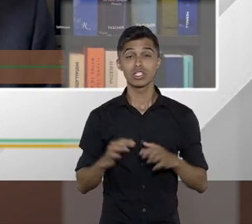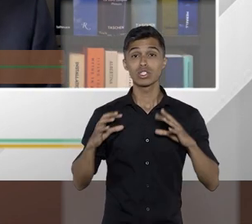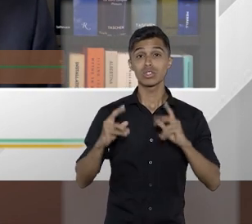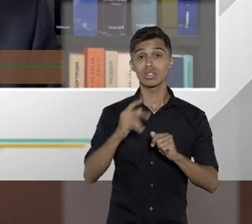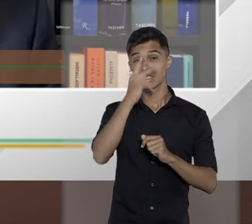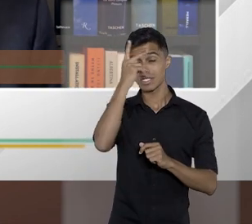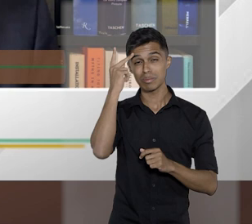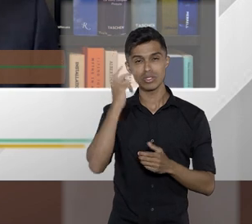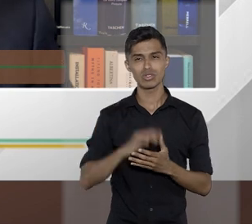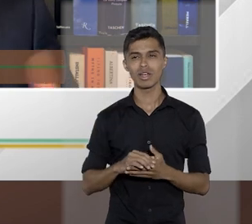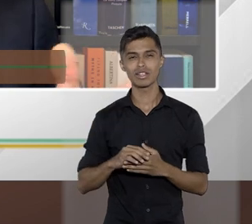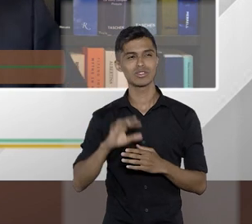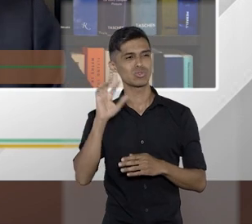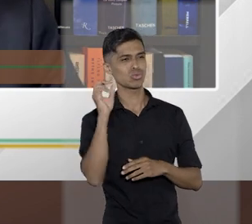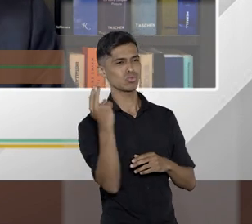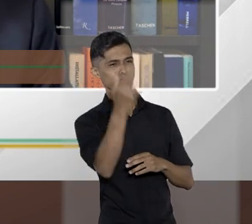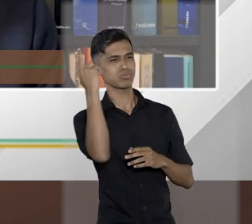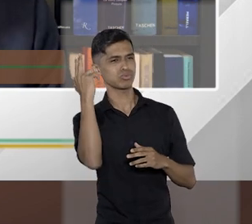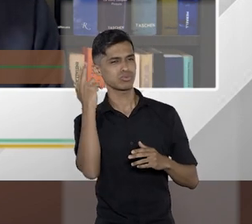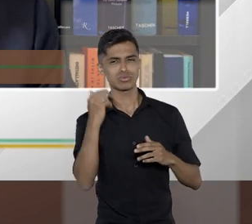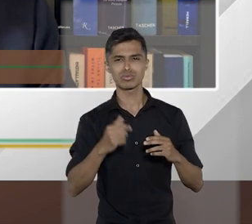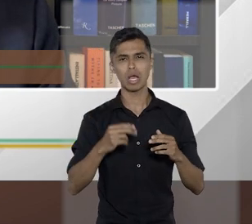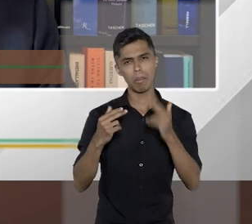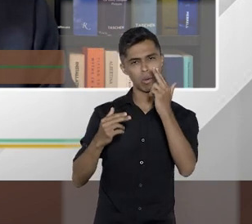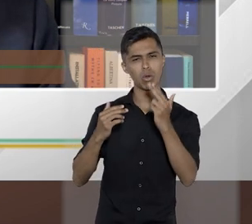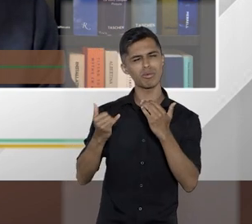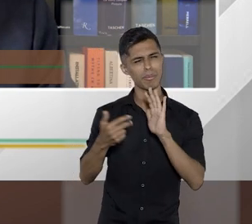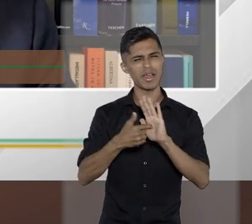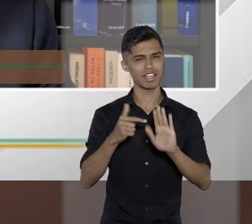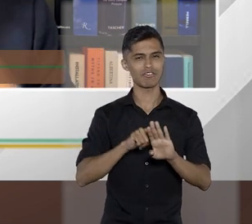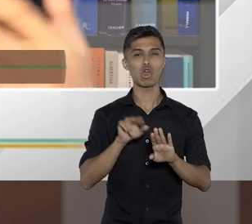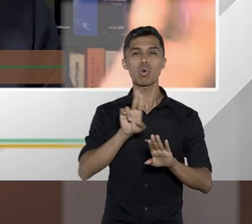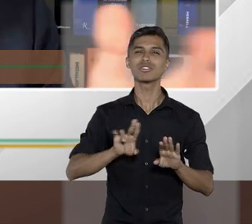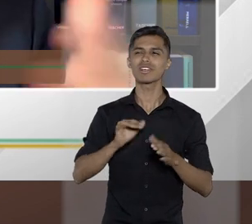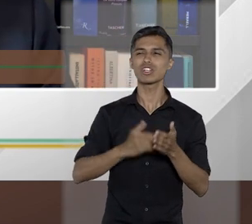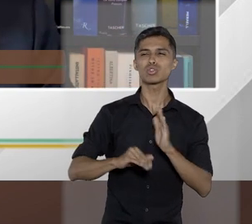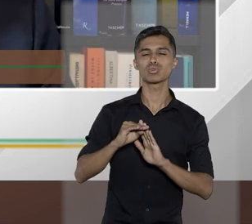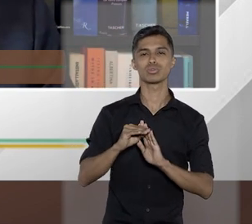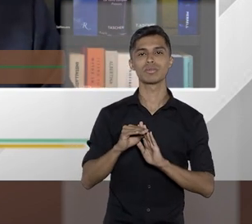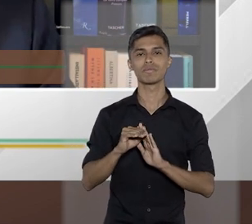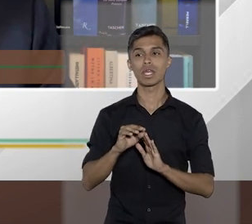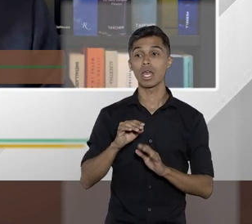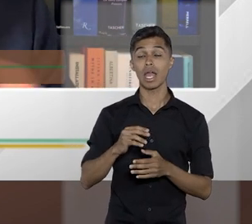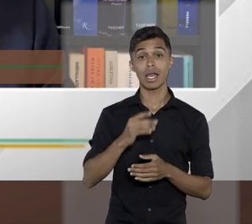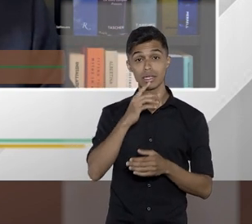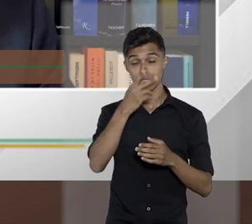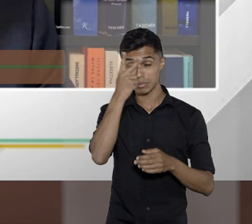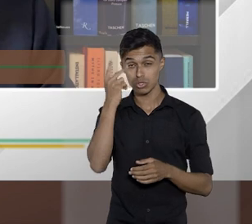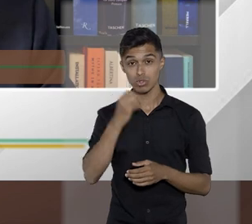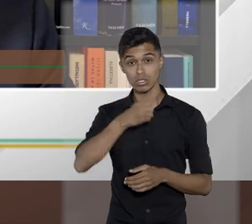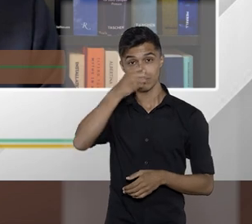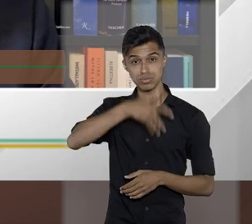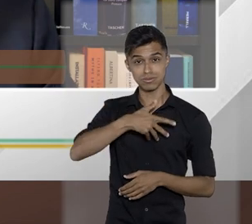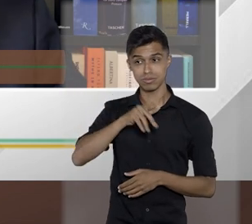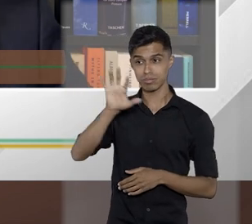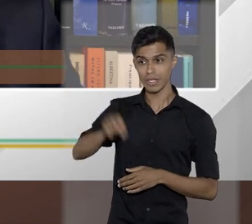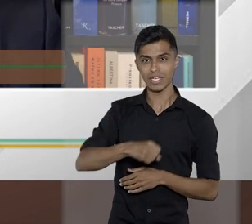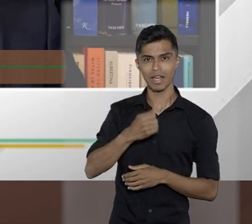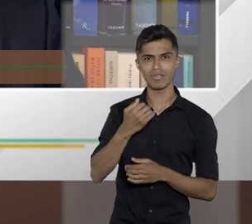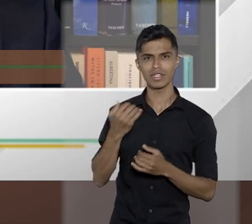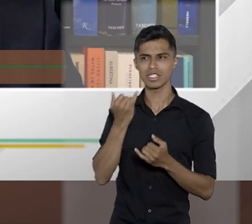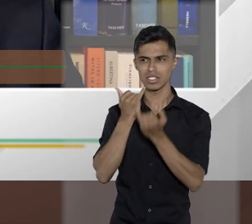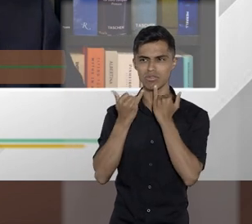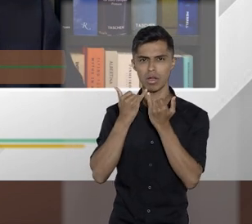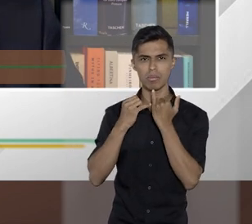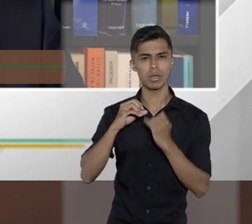mundo atirava todo mundo atirava para tudo as pessoas abusavam dos dados sensíveis das pessoas